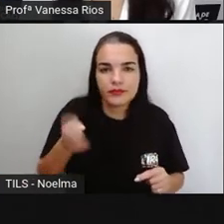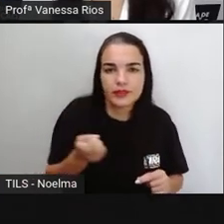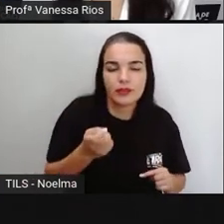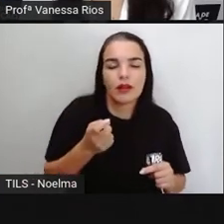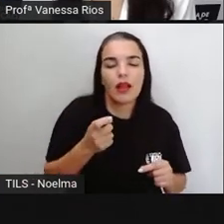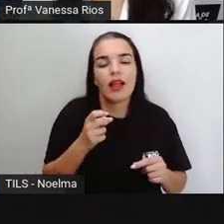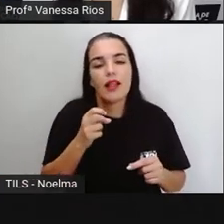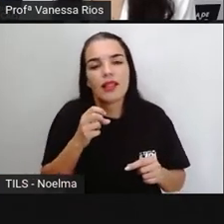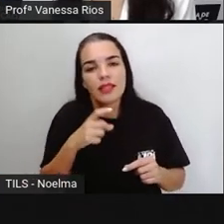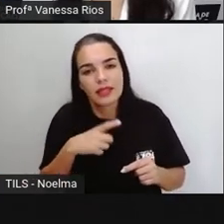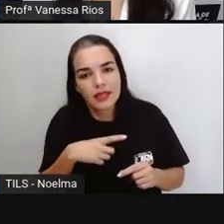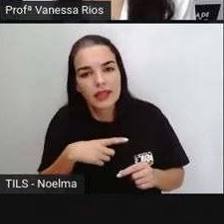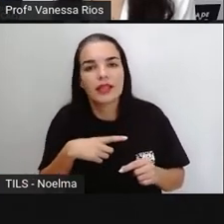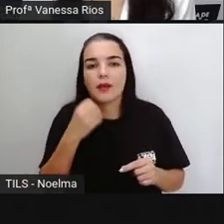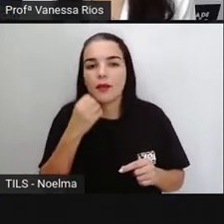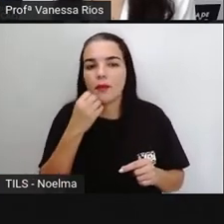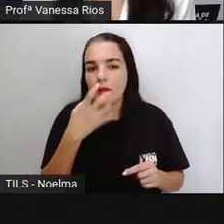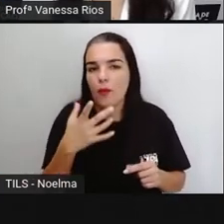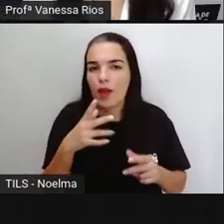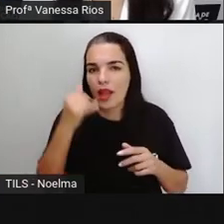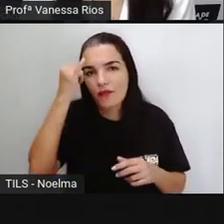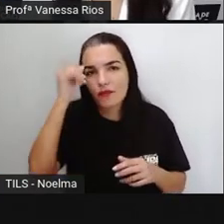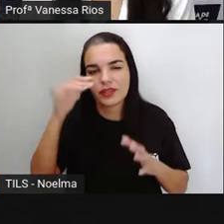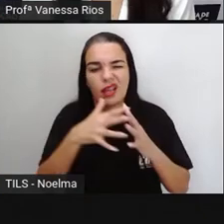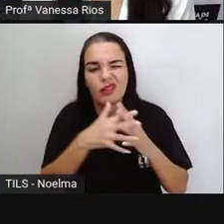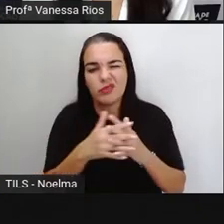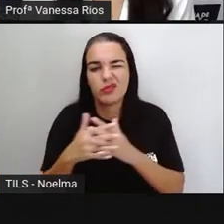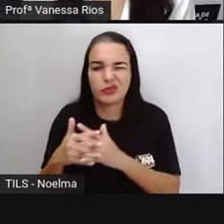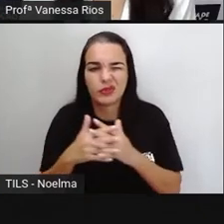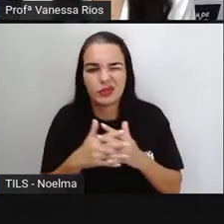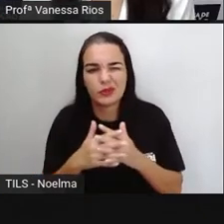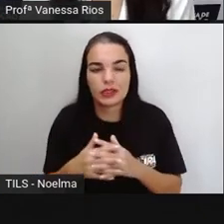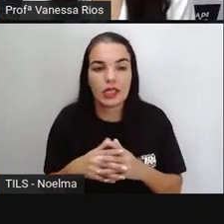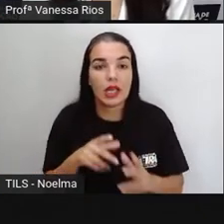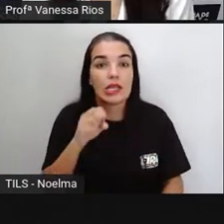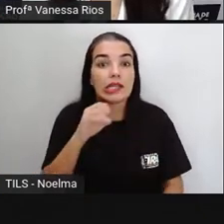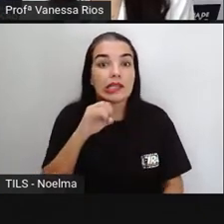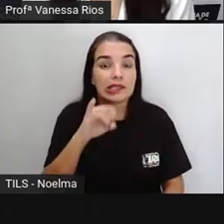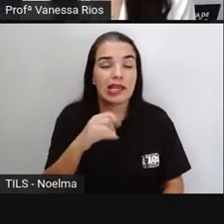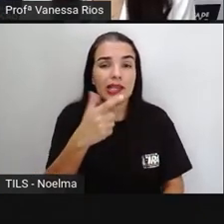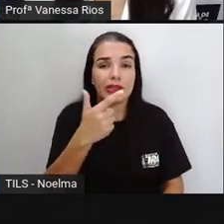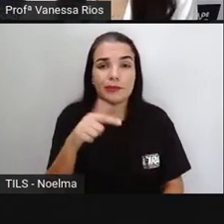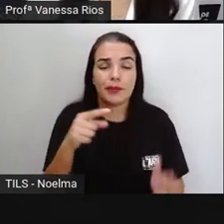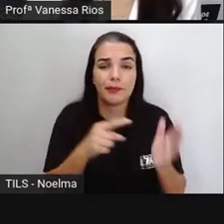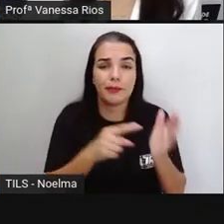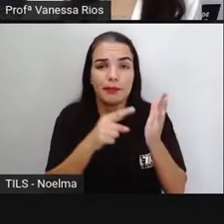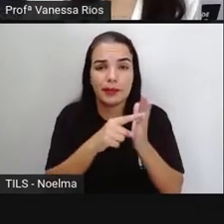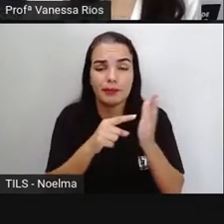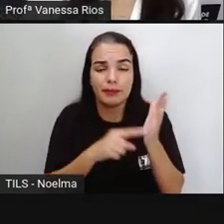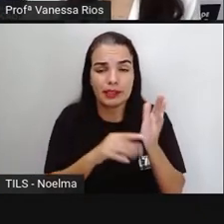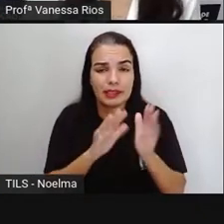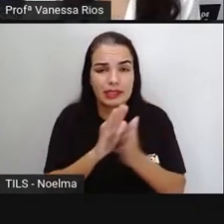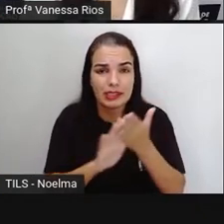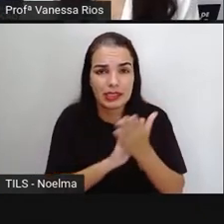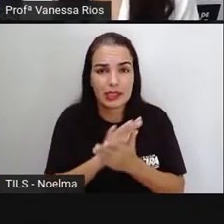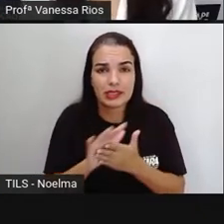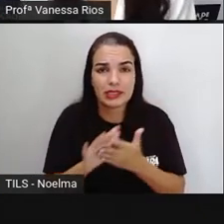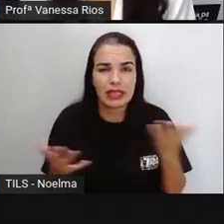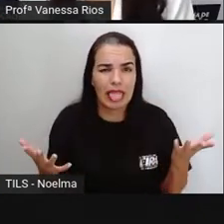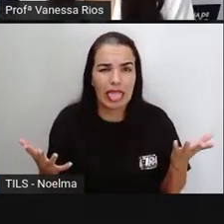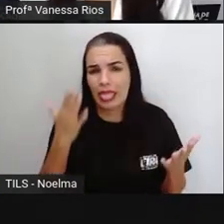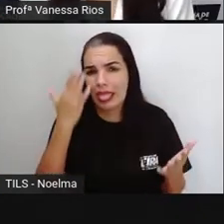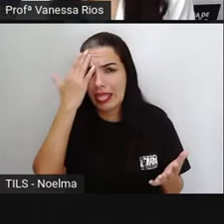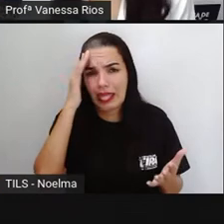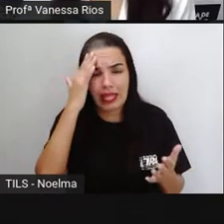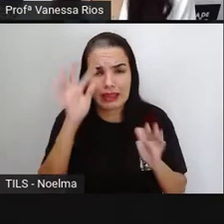pontuado se torna inteligível. Não é possível compreender as ideias do texto. Então, se é uma